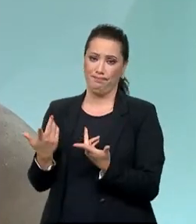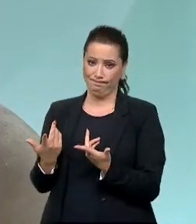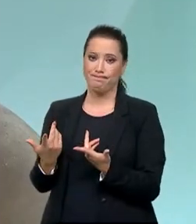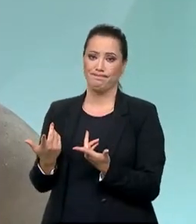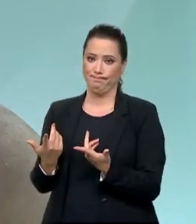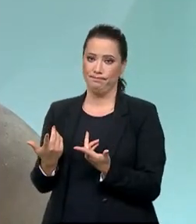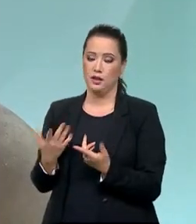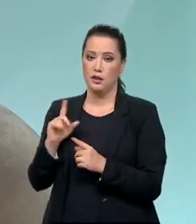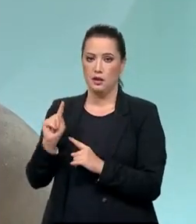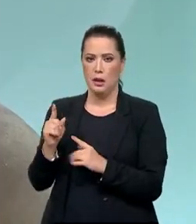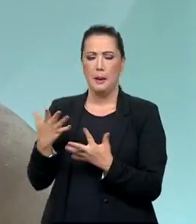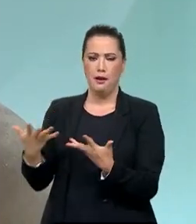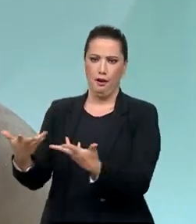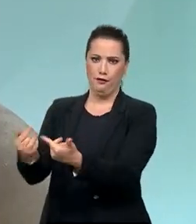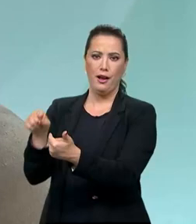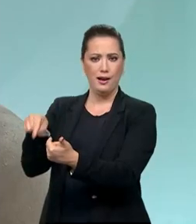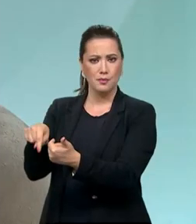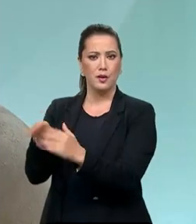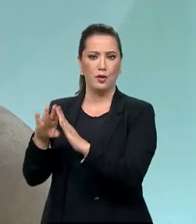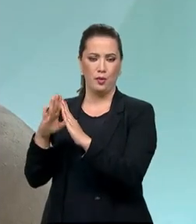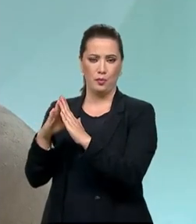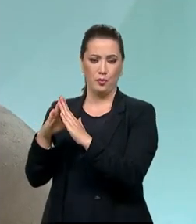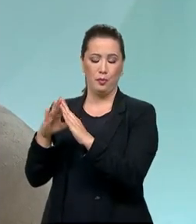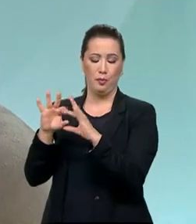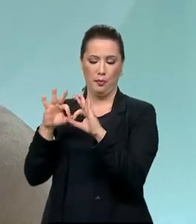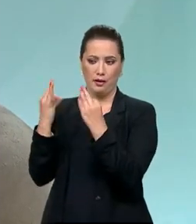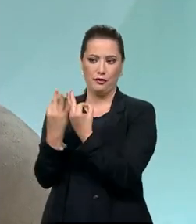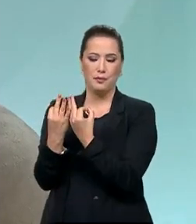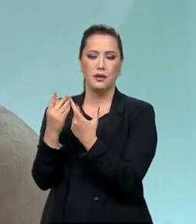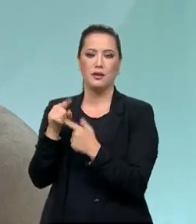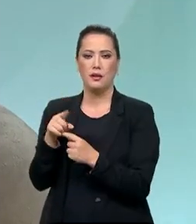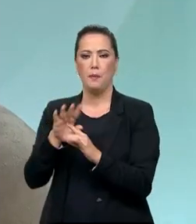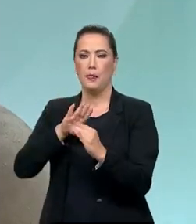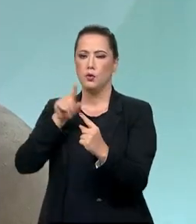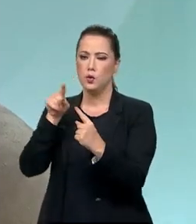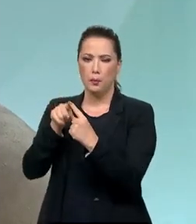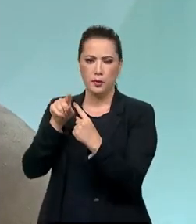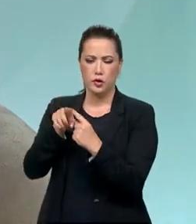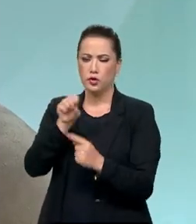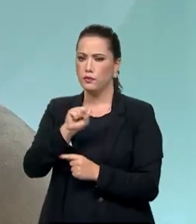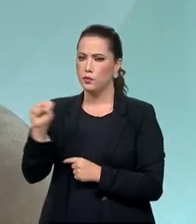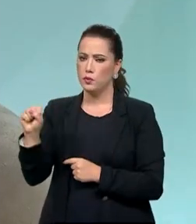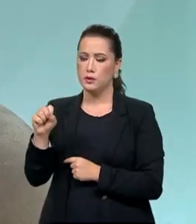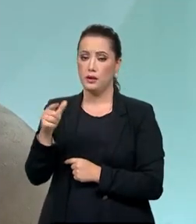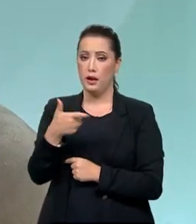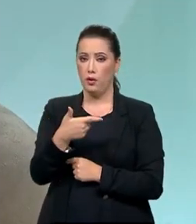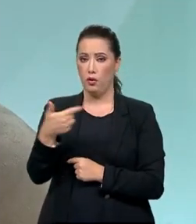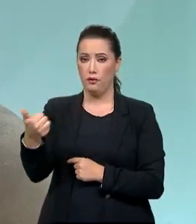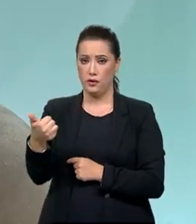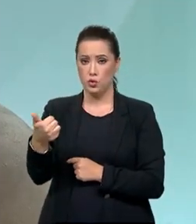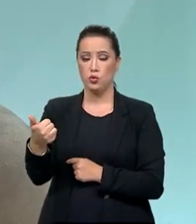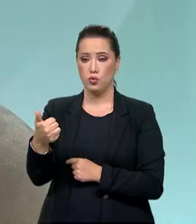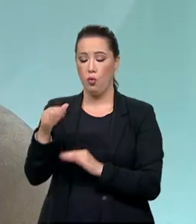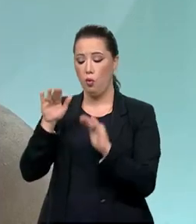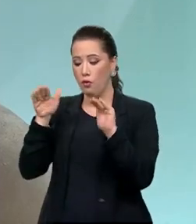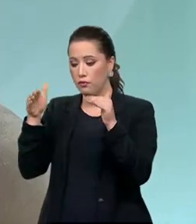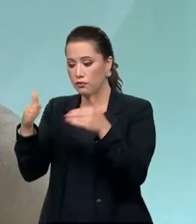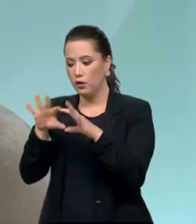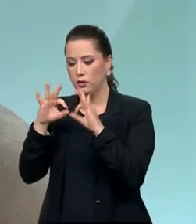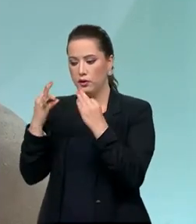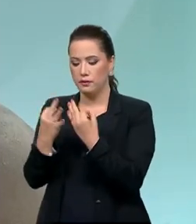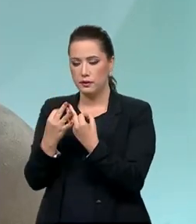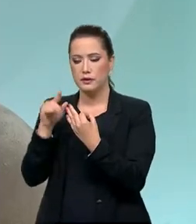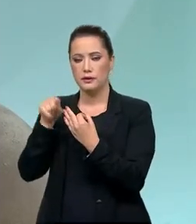não é? Eu penso que o século XXI, se ele se voltar efetivamente pra família, como a pandemia nos levou, porque nós saímos de um